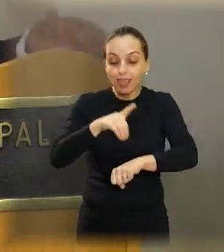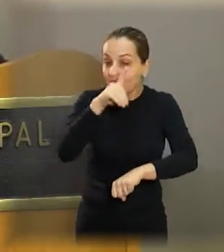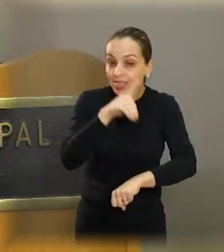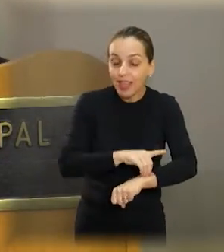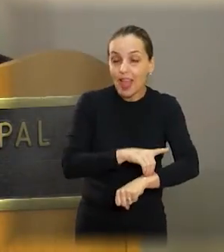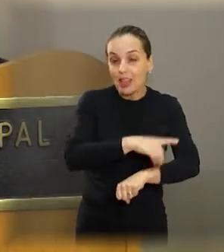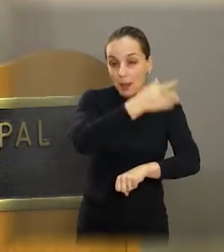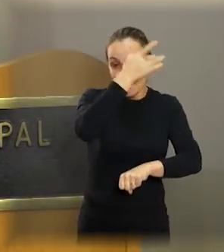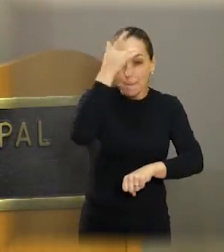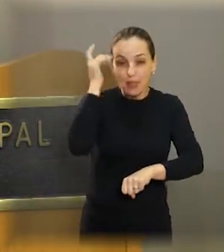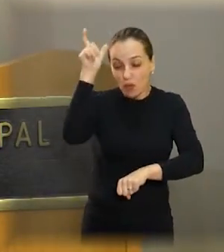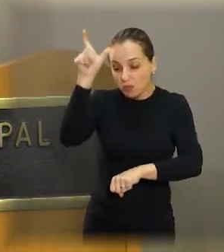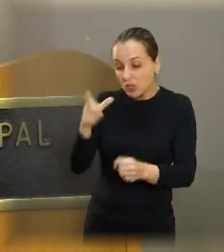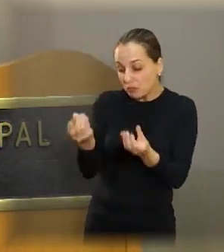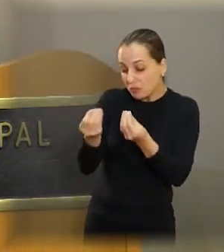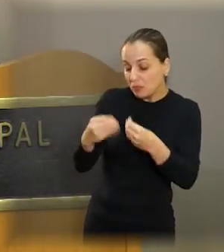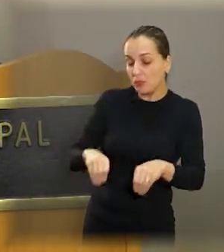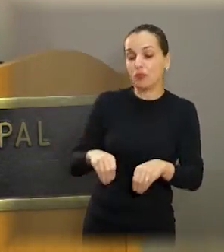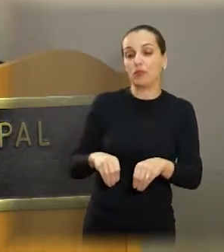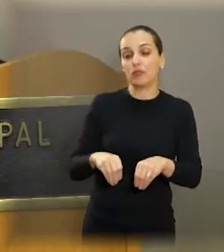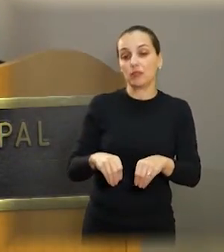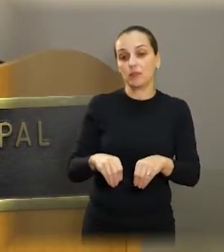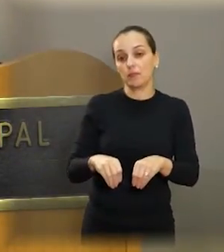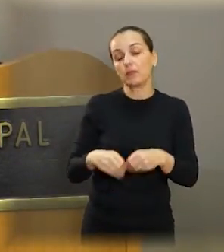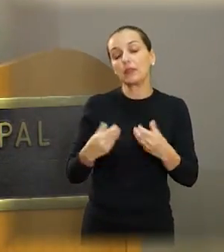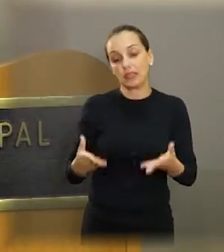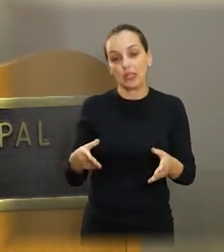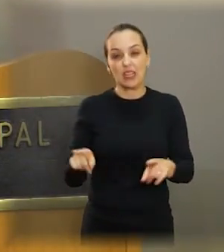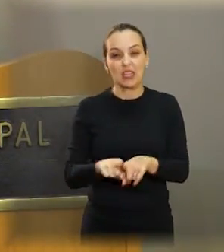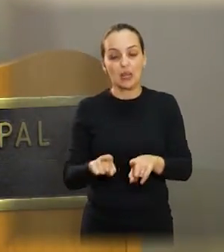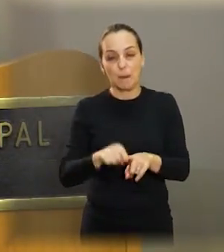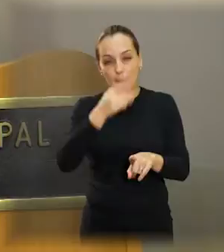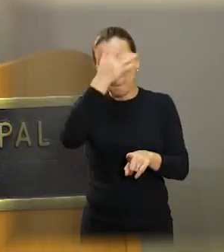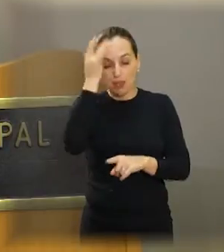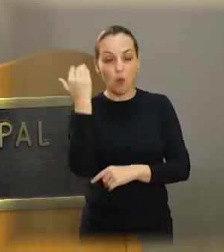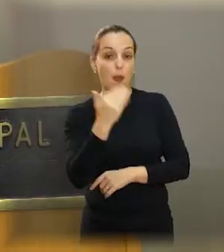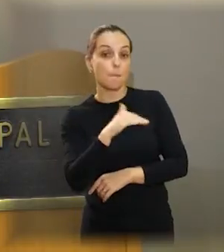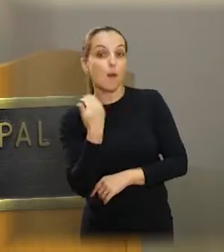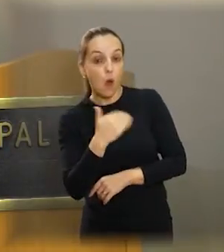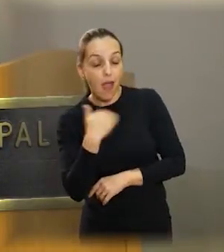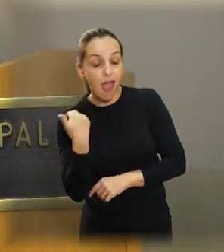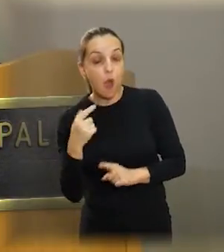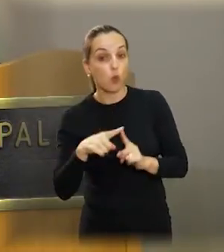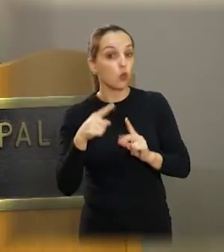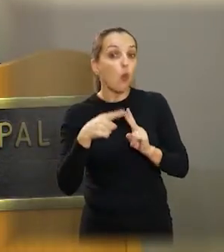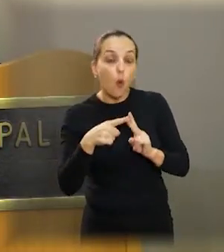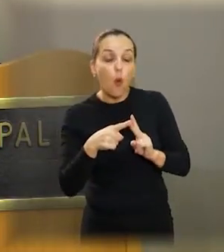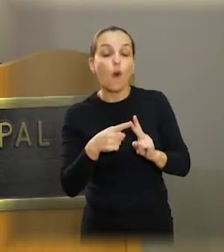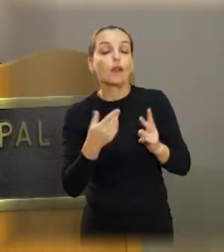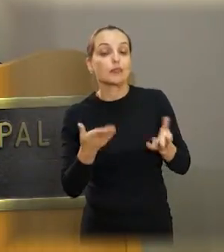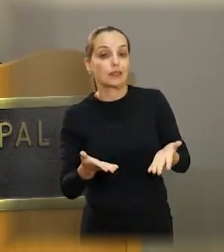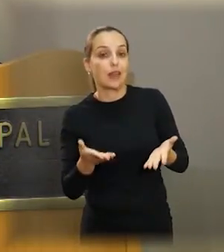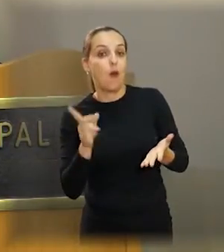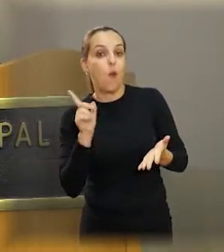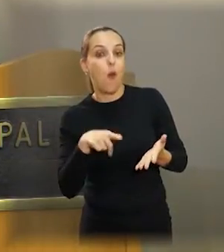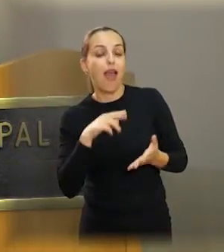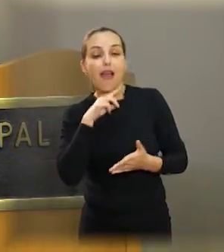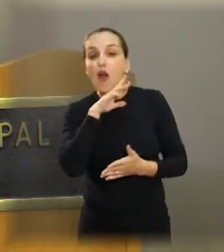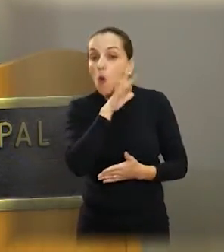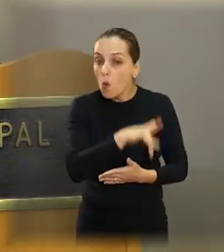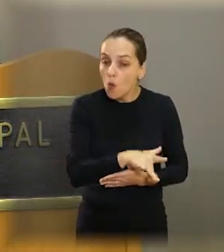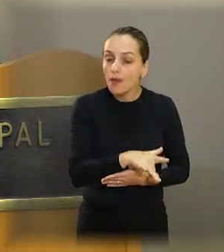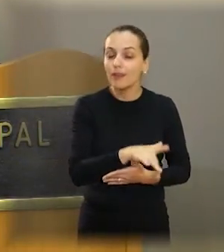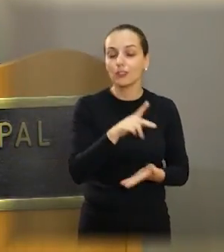muita gente em Araraquara. Inclusive, você falou aqui que teve duas mortes. Então, isso é uma coisa muito ruim